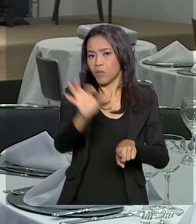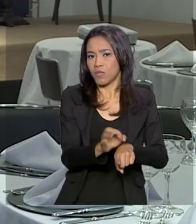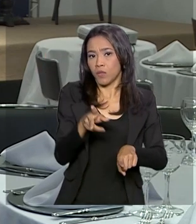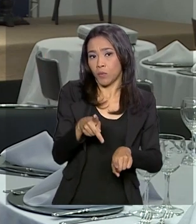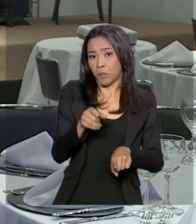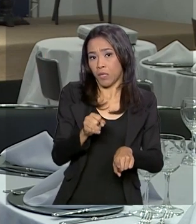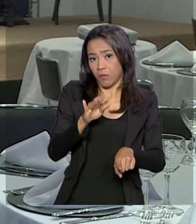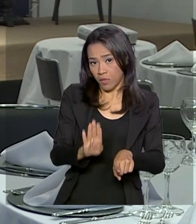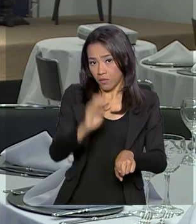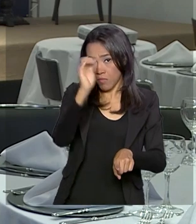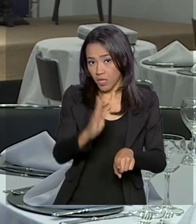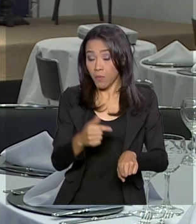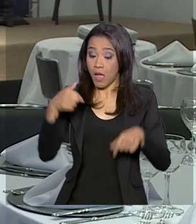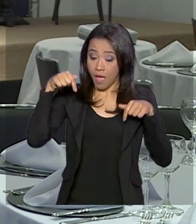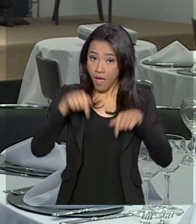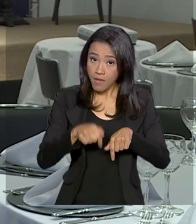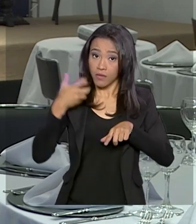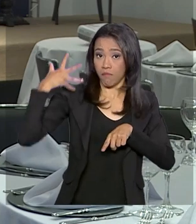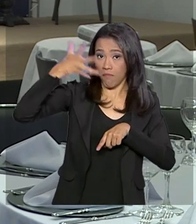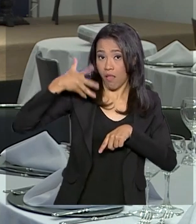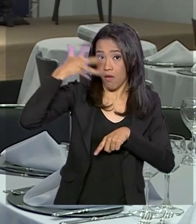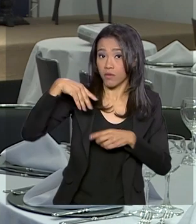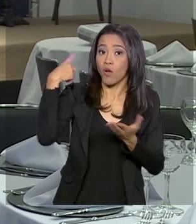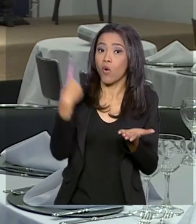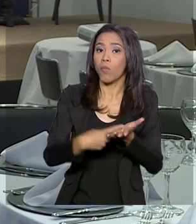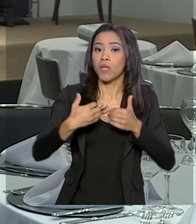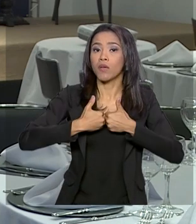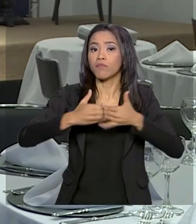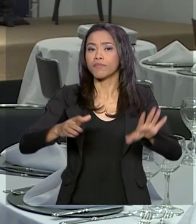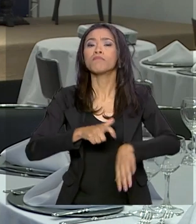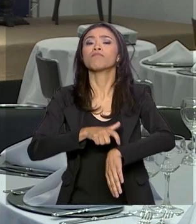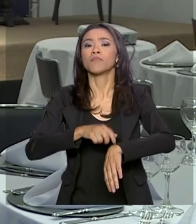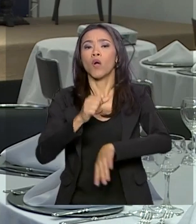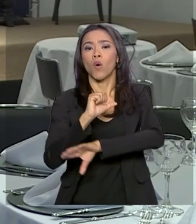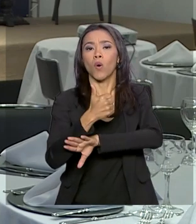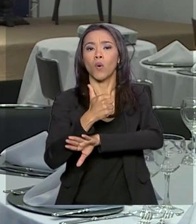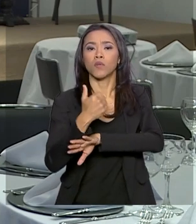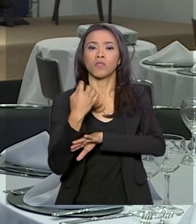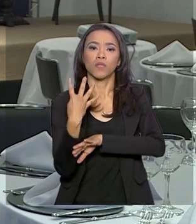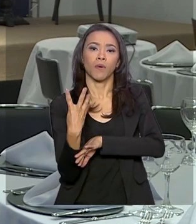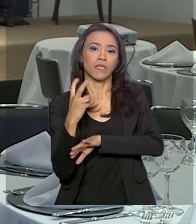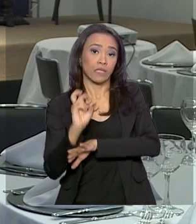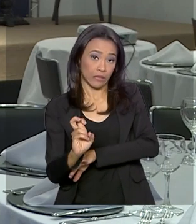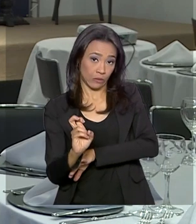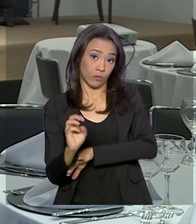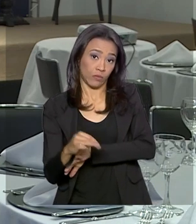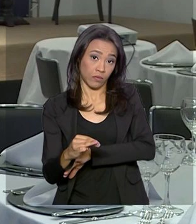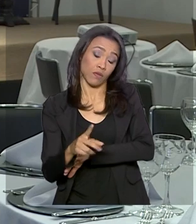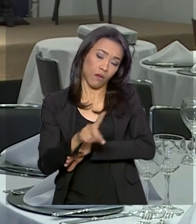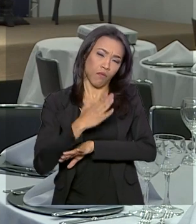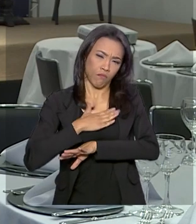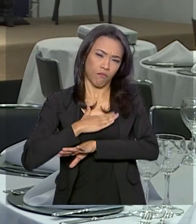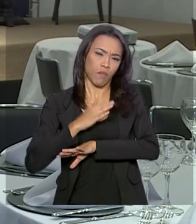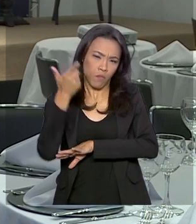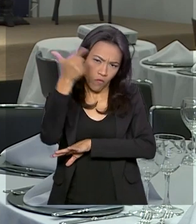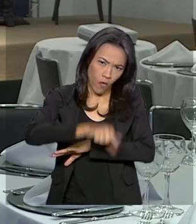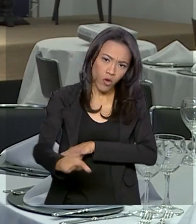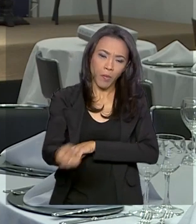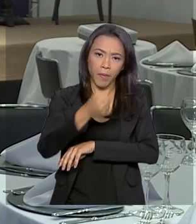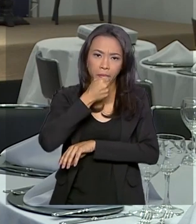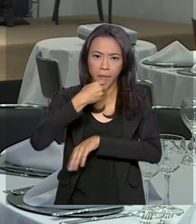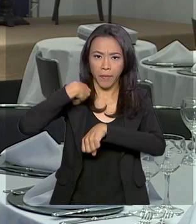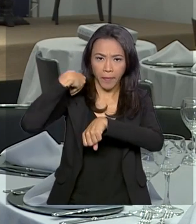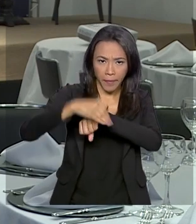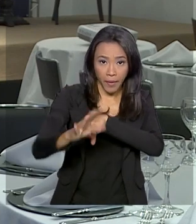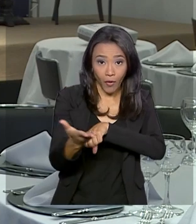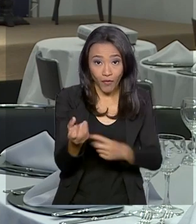palestra aqui no Rio Grande do Sul, em Porto Alegre, está marcada para começar por volta de 11h45. Eu volto mais tarde com mais informações. Agora eu vou